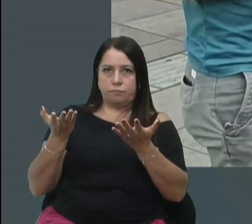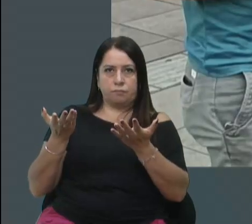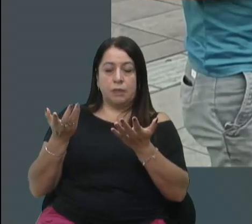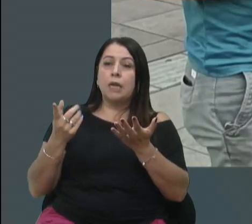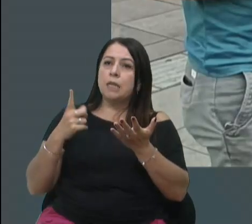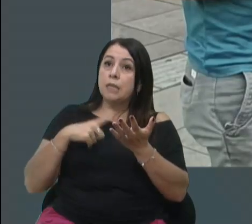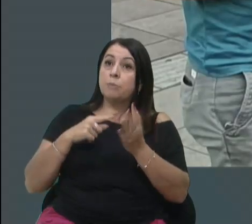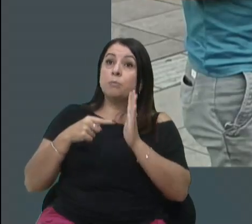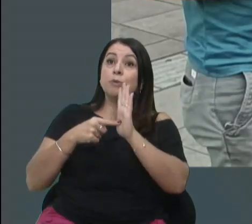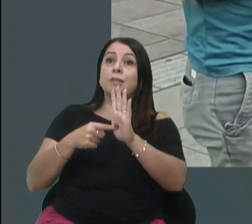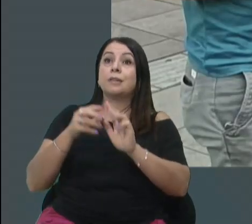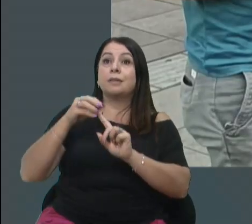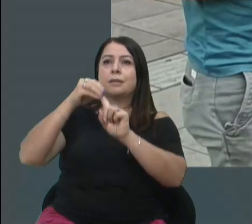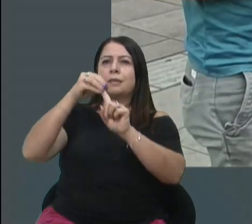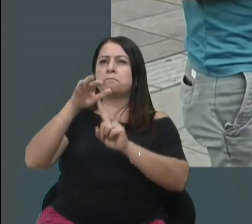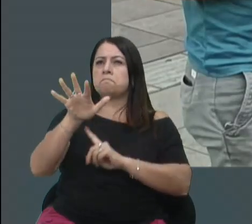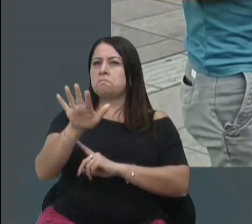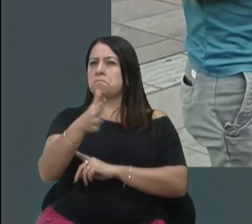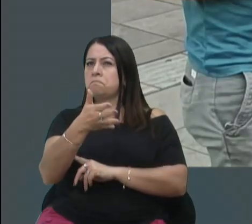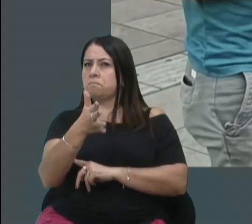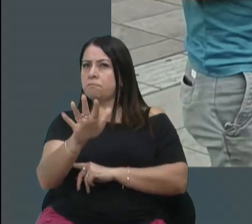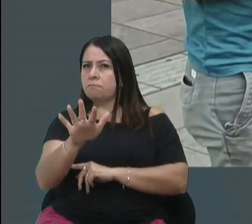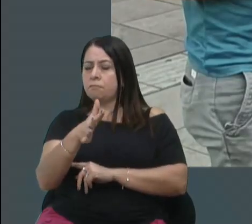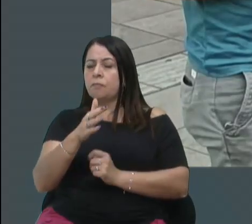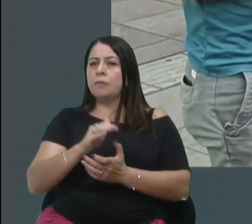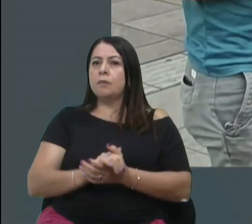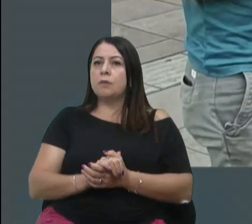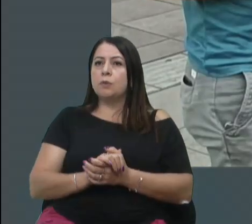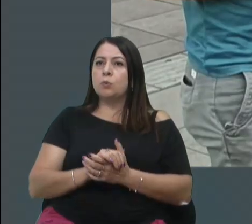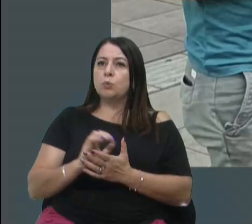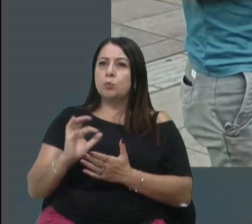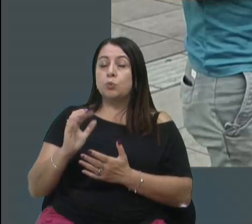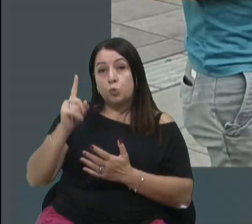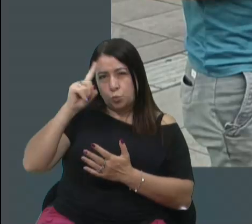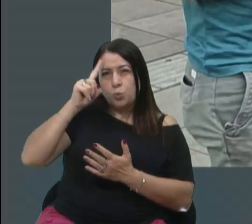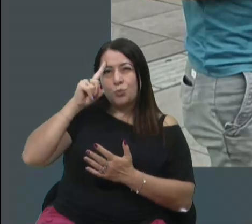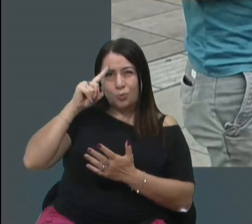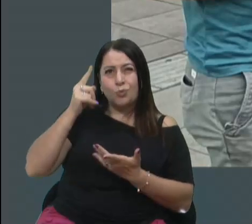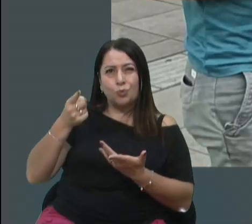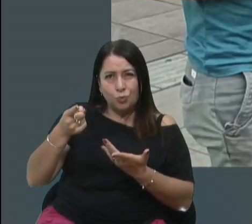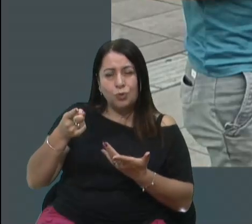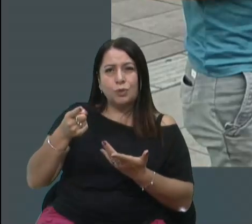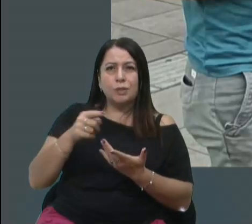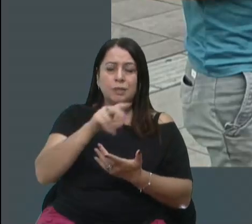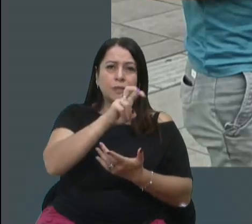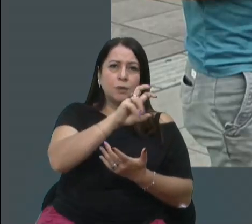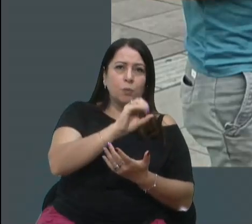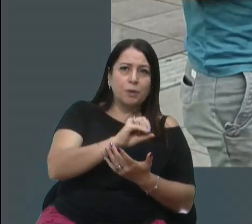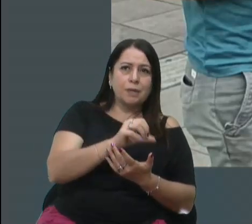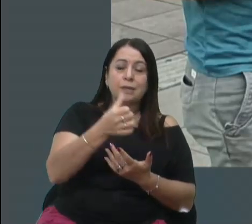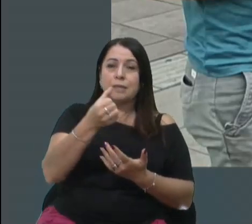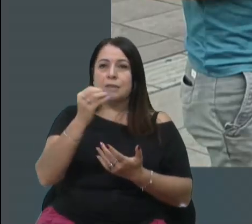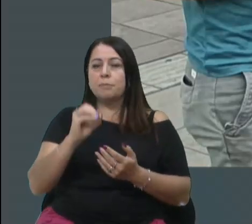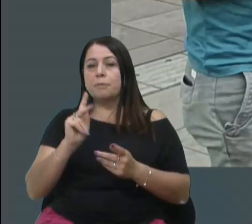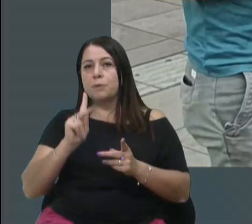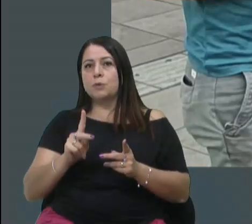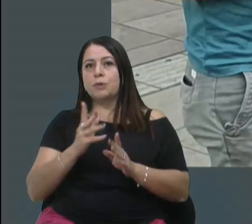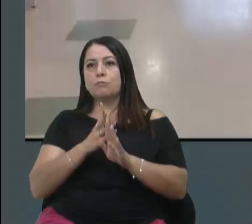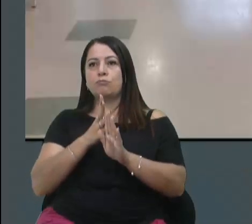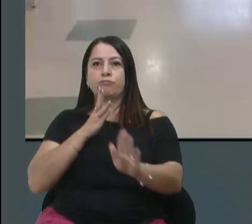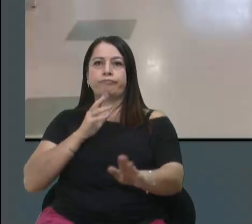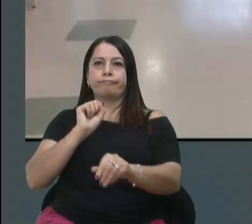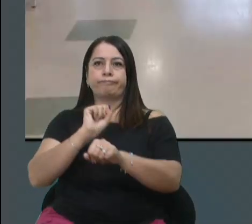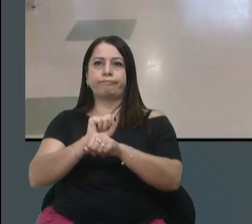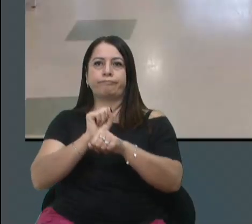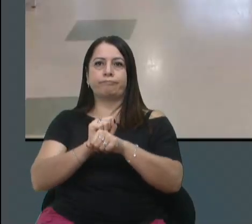Temos que ressaltar que aproximadamente todos os dias de 50 a 60 pessoas em listas de espera